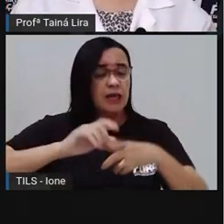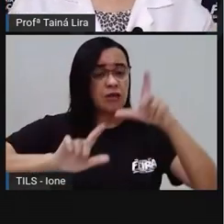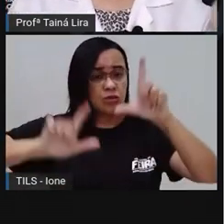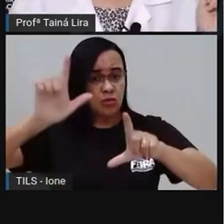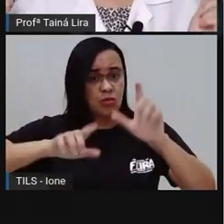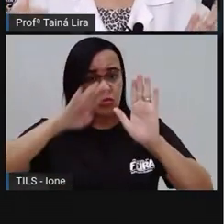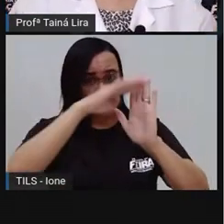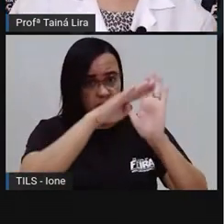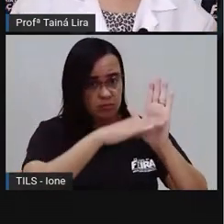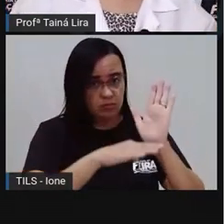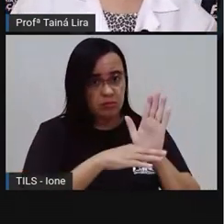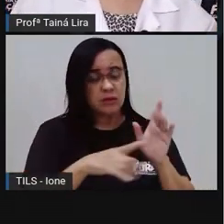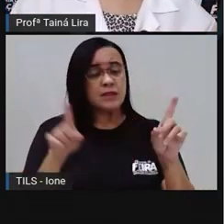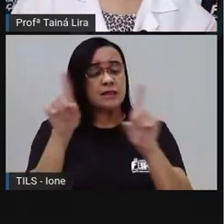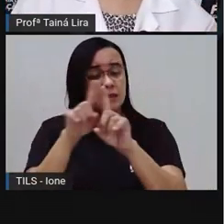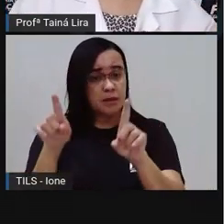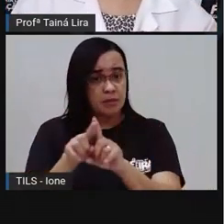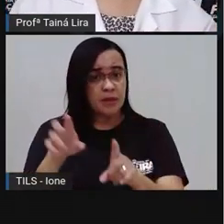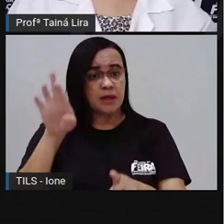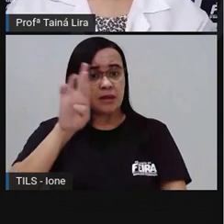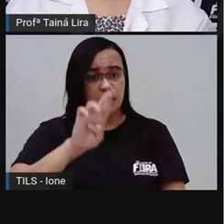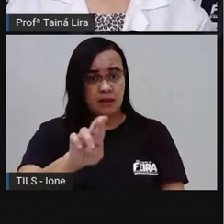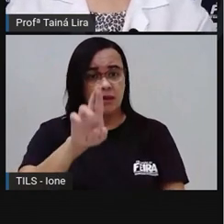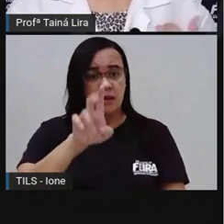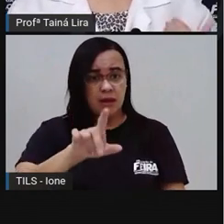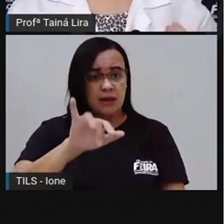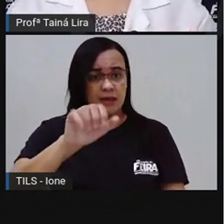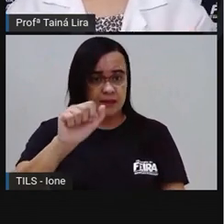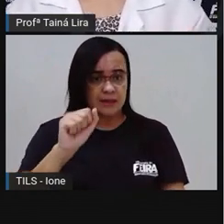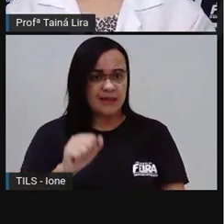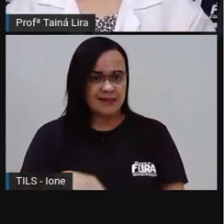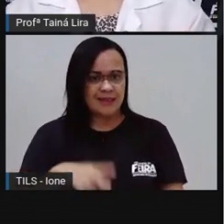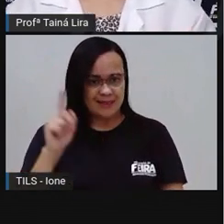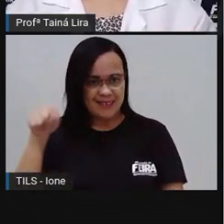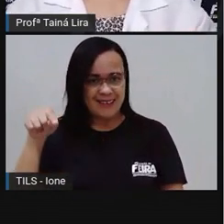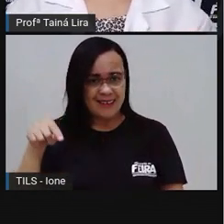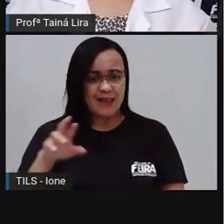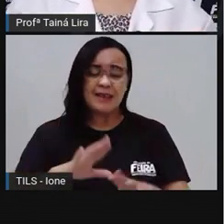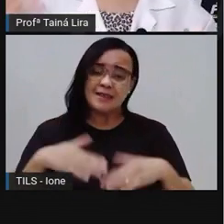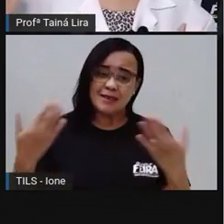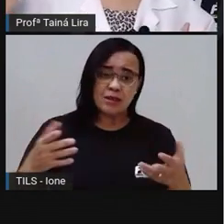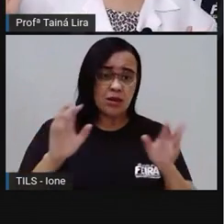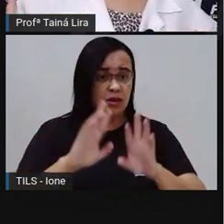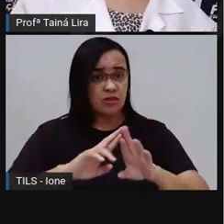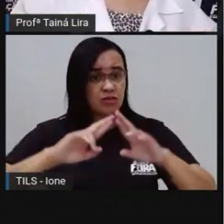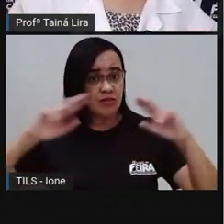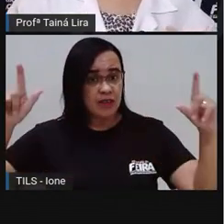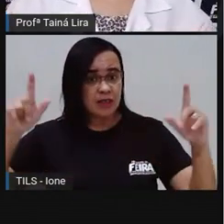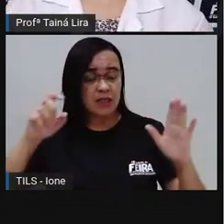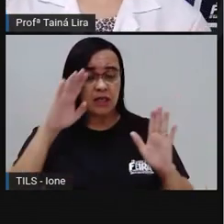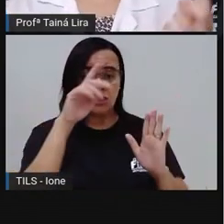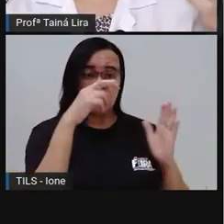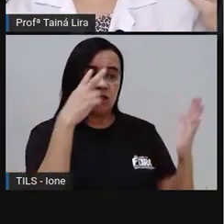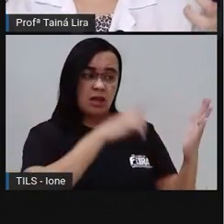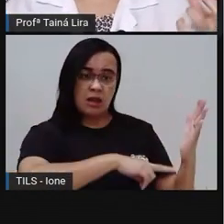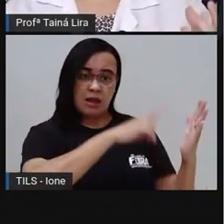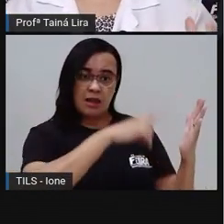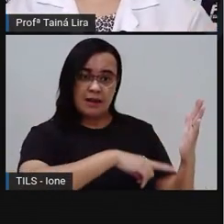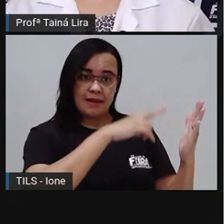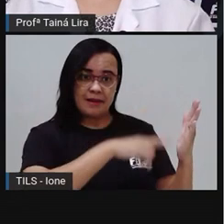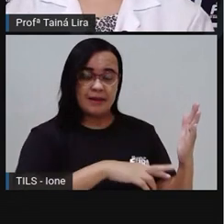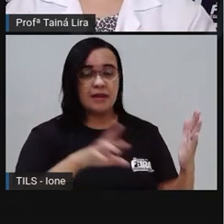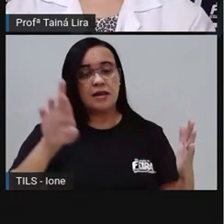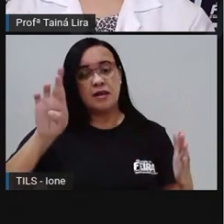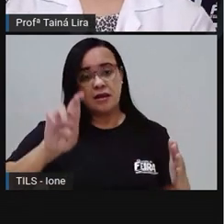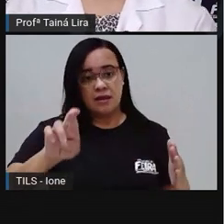a receita, não é verdade? Então, é muito diferente você ler uma receita e você apresentar